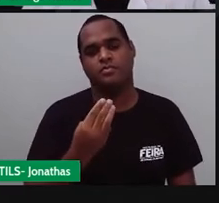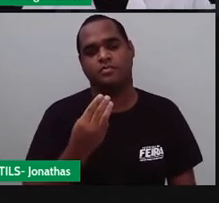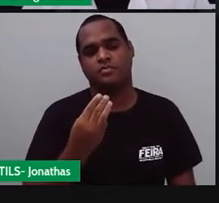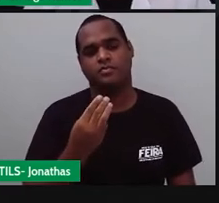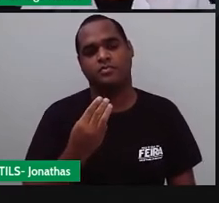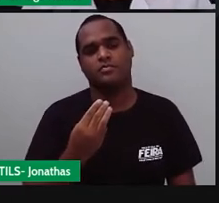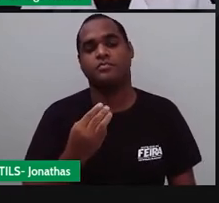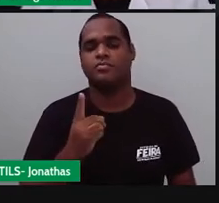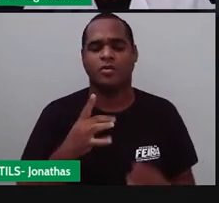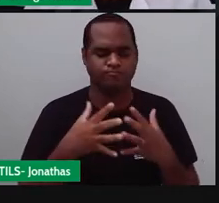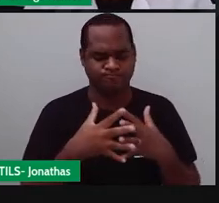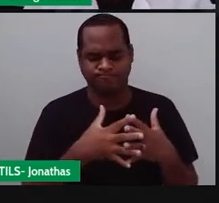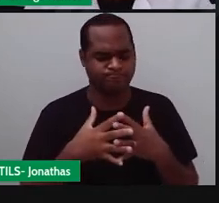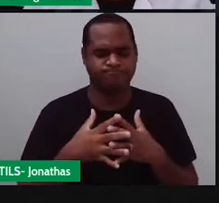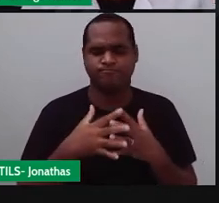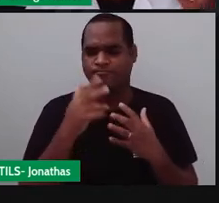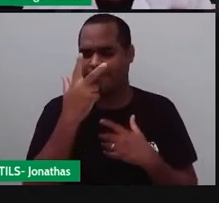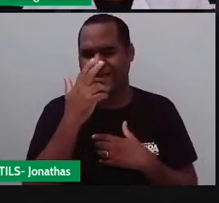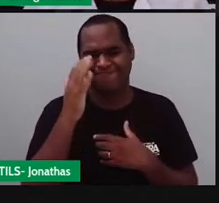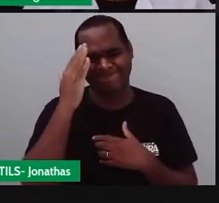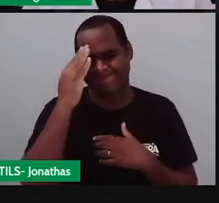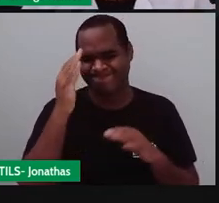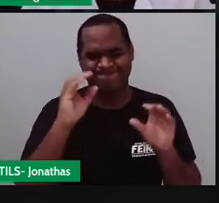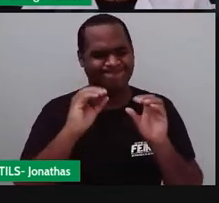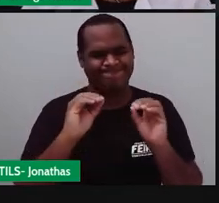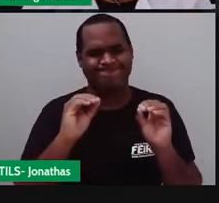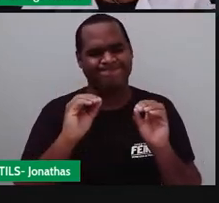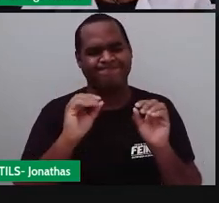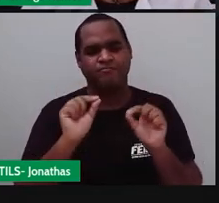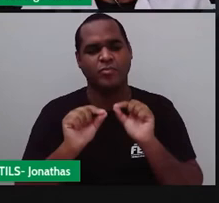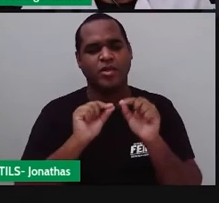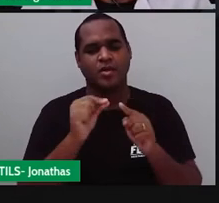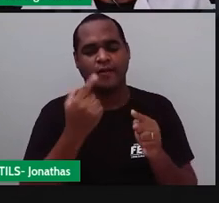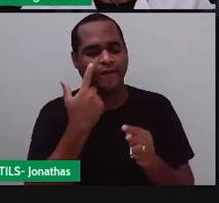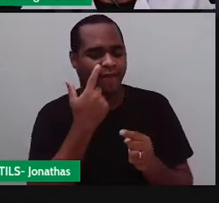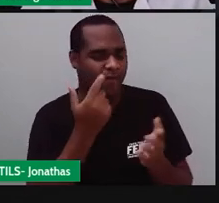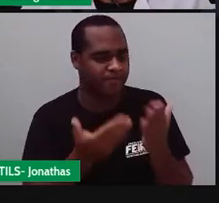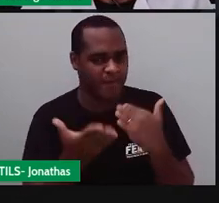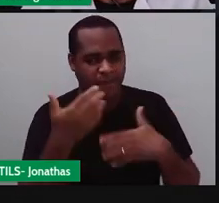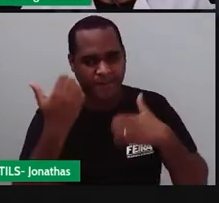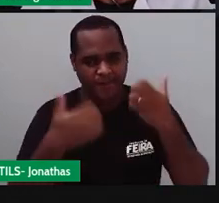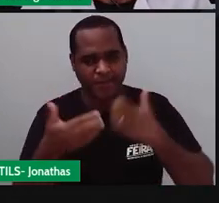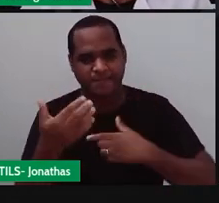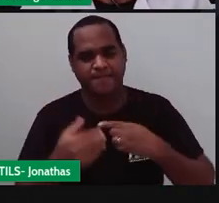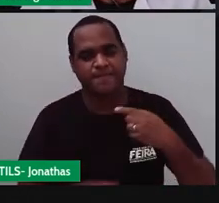confuso eu ainda estou um pouco confusa vem para cá vem para essa aqui